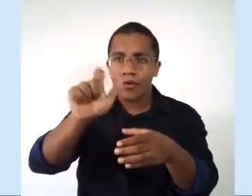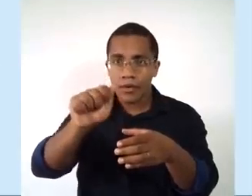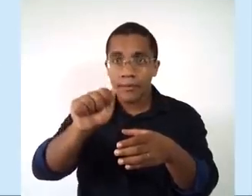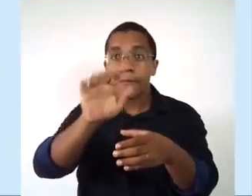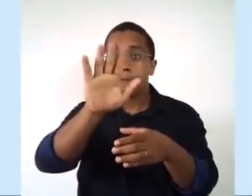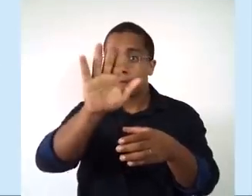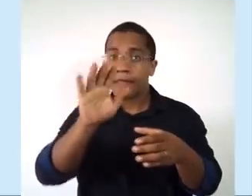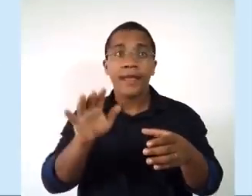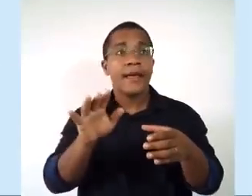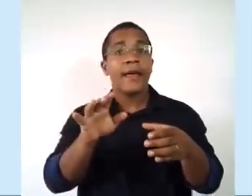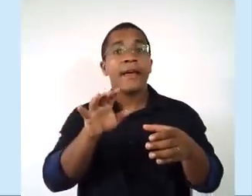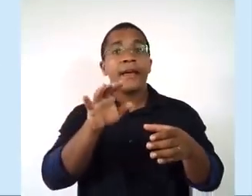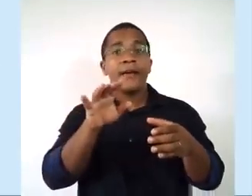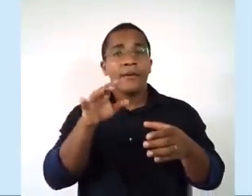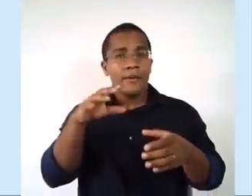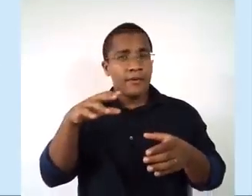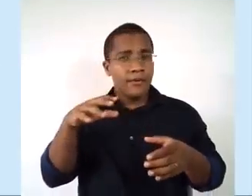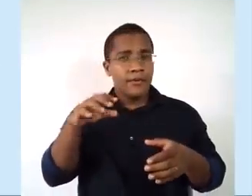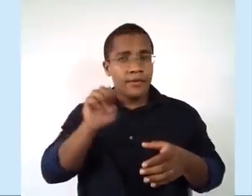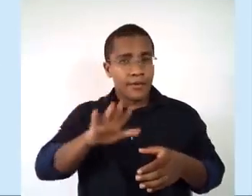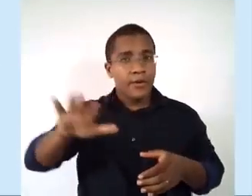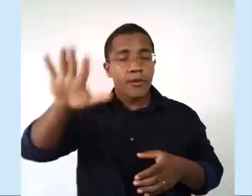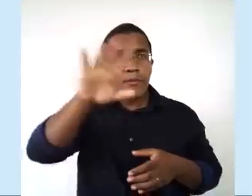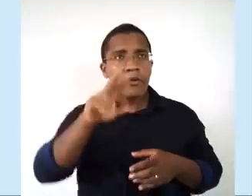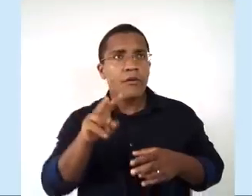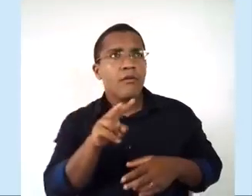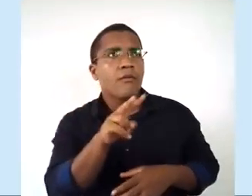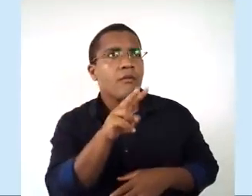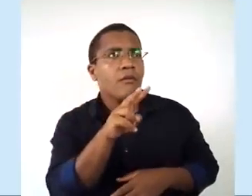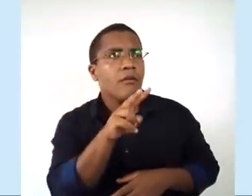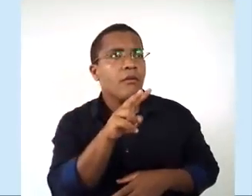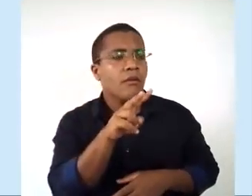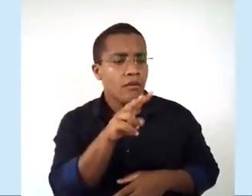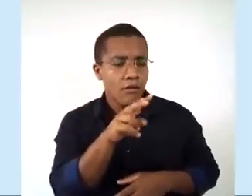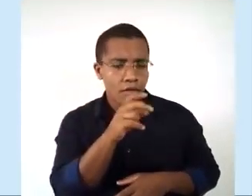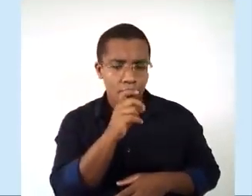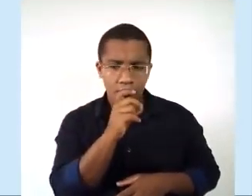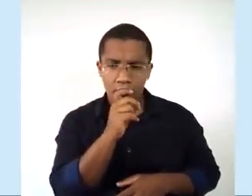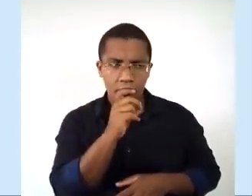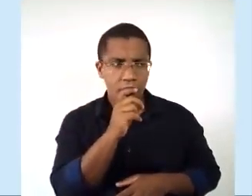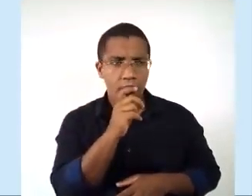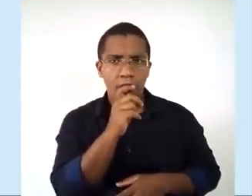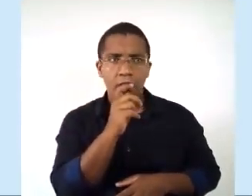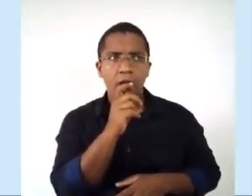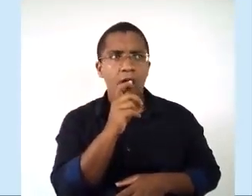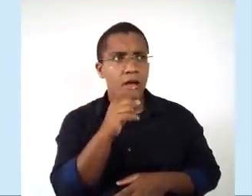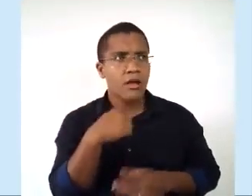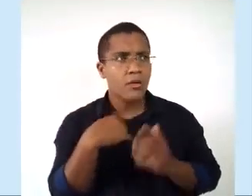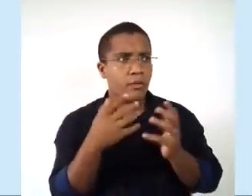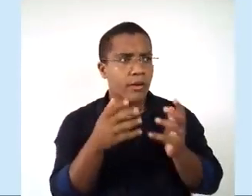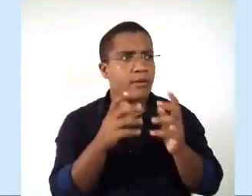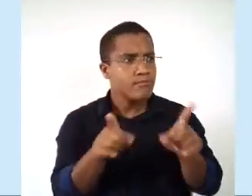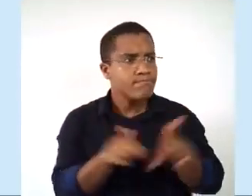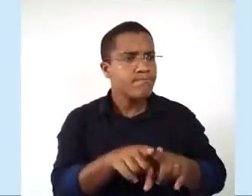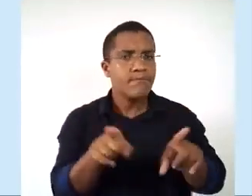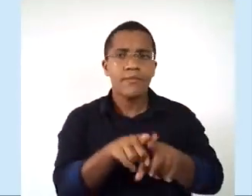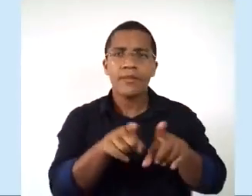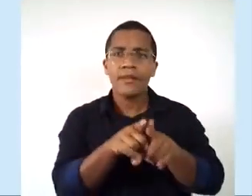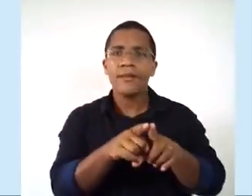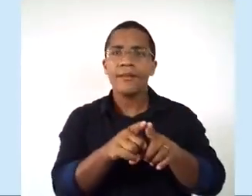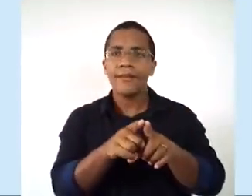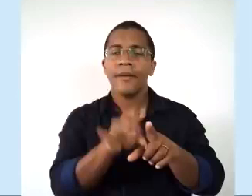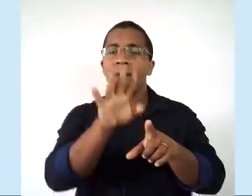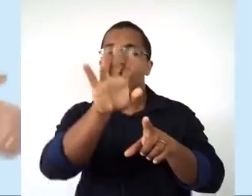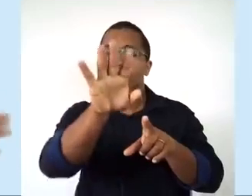com essas especiarias. Mas, Portugal e Espanha ficavam chupando o dedo, só olhando tudo acontecer. E também queriam chegar às Índias, tá?